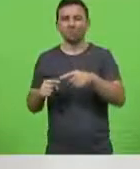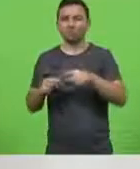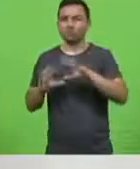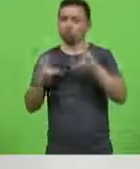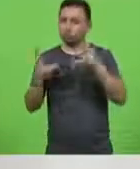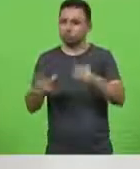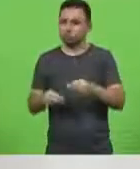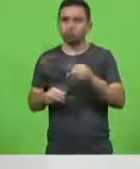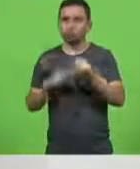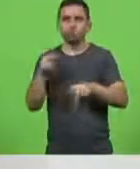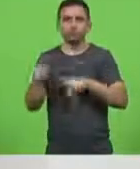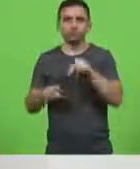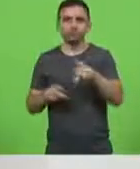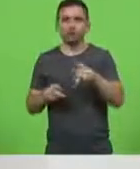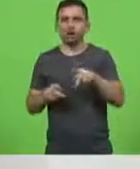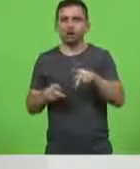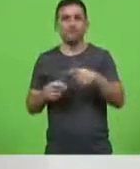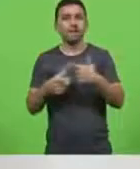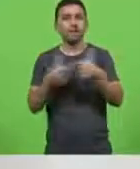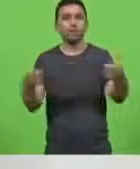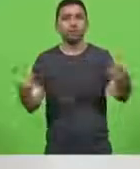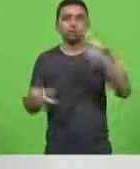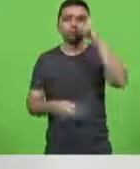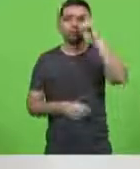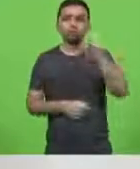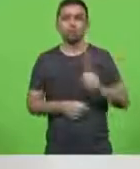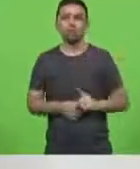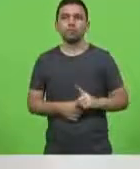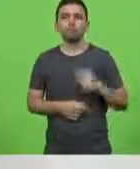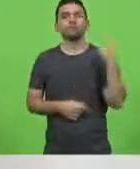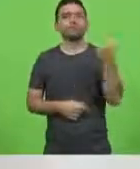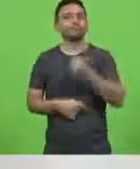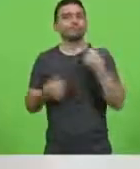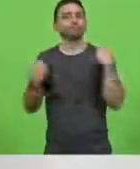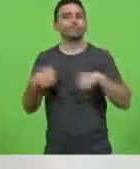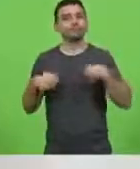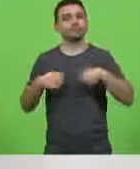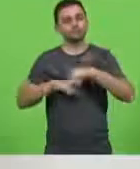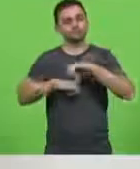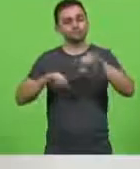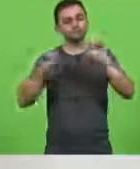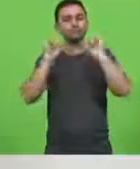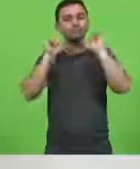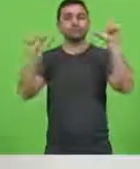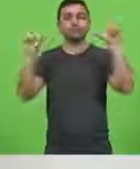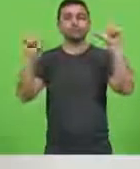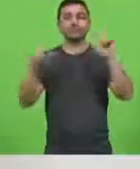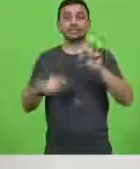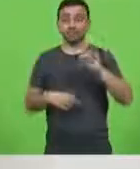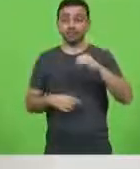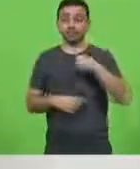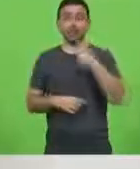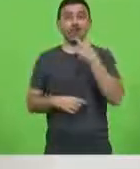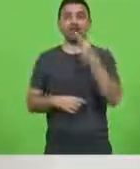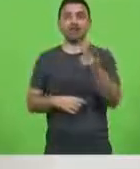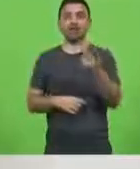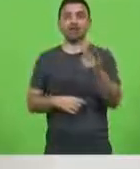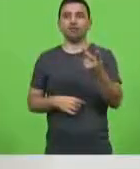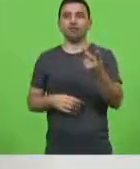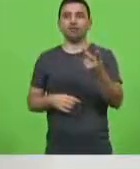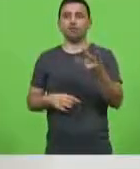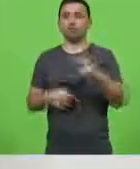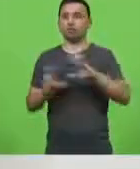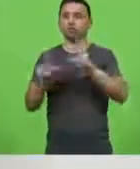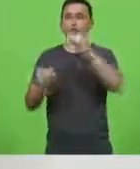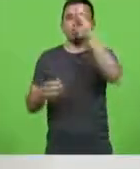parte nem sabe que existe mas nós precisamos trazer à tona. Se eu conto isso as pessoas nem acreditam mas